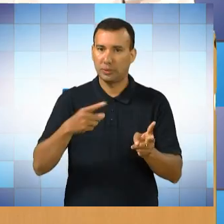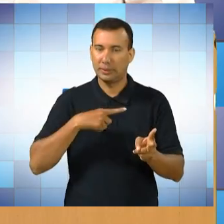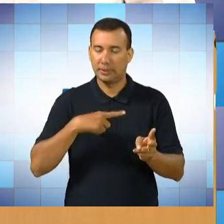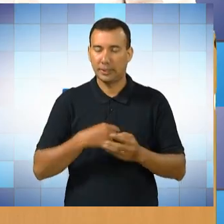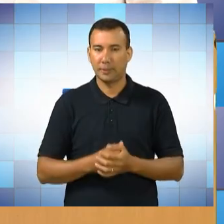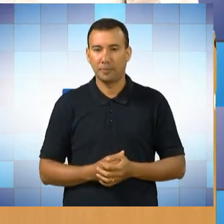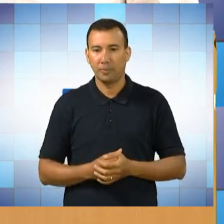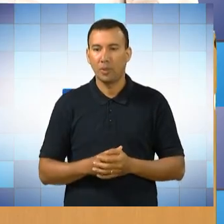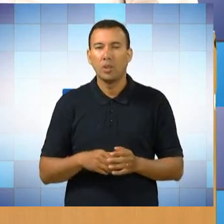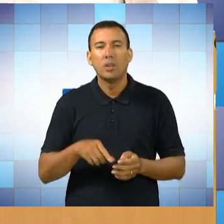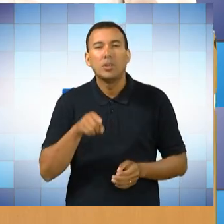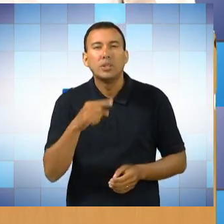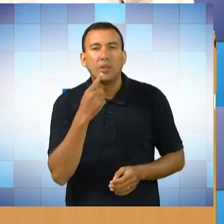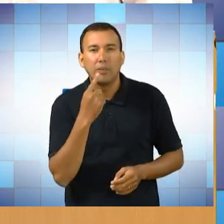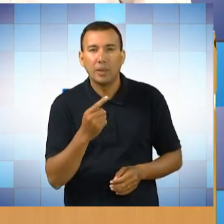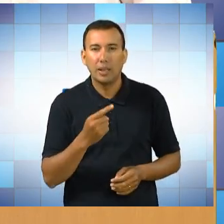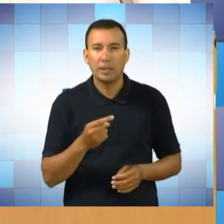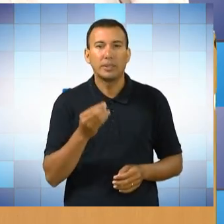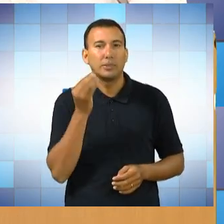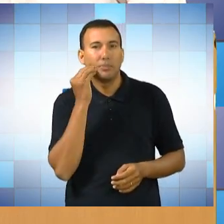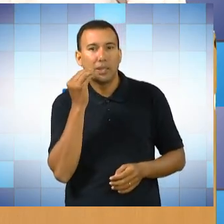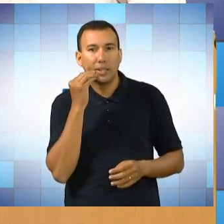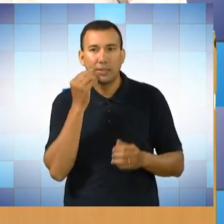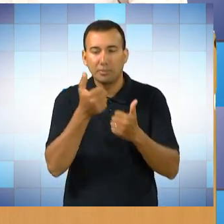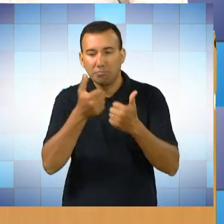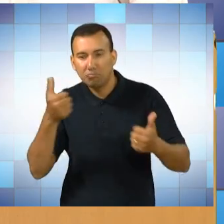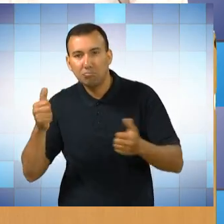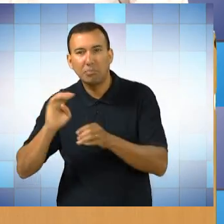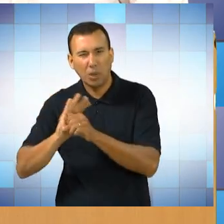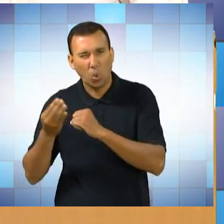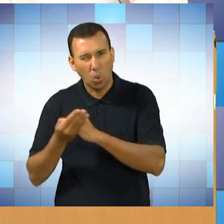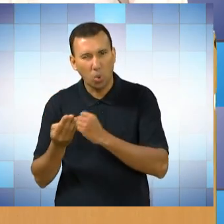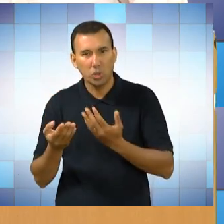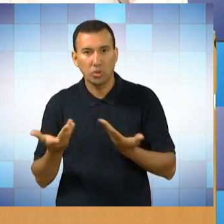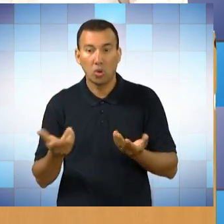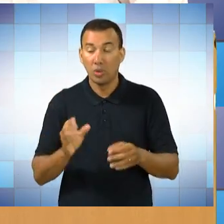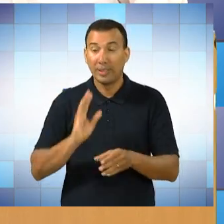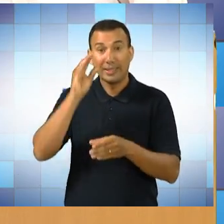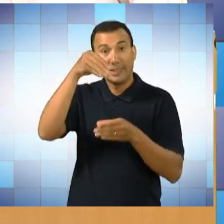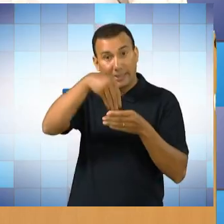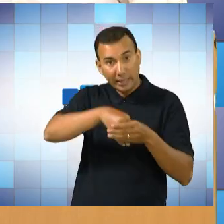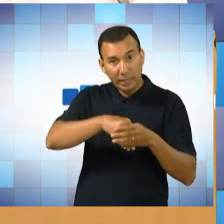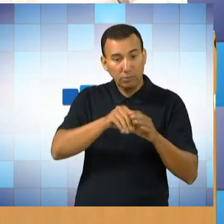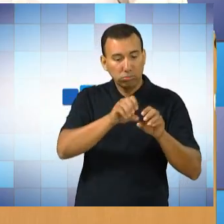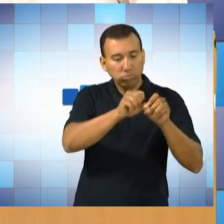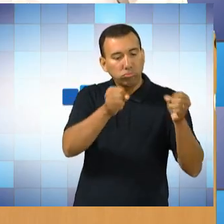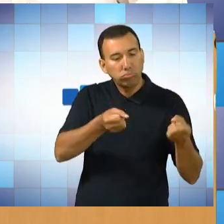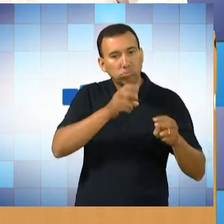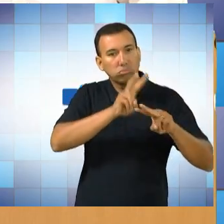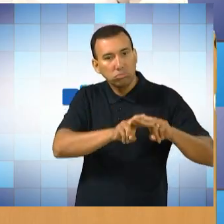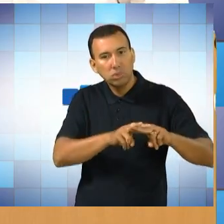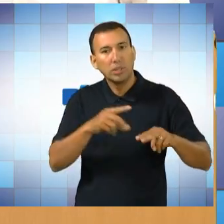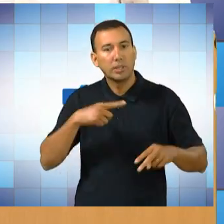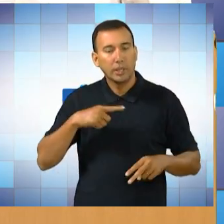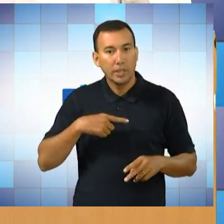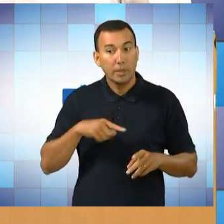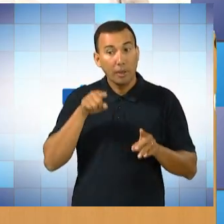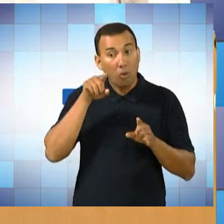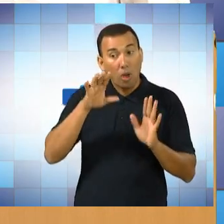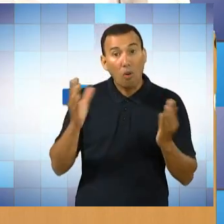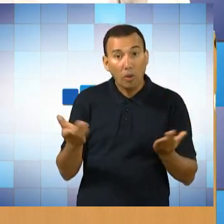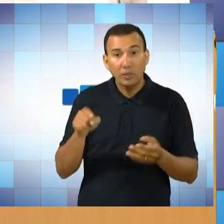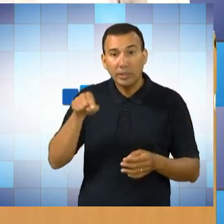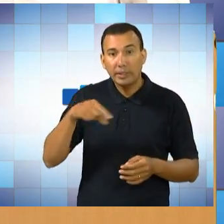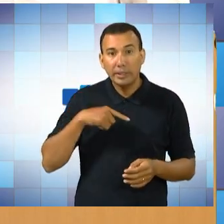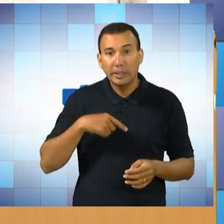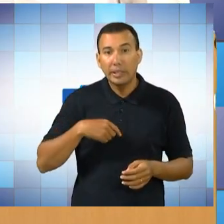experiências na periferia, na penitenciária, e agora você está ministrando aula para